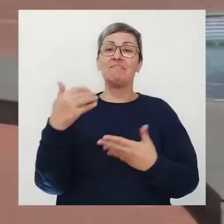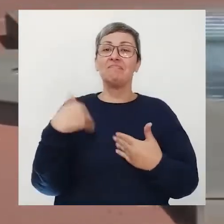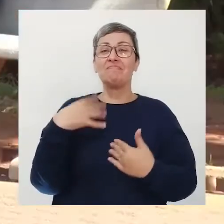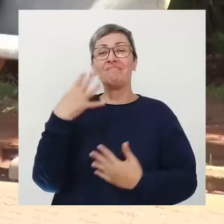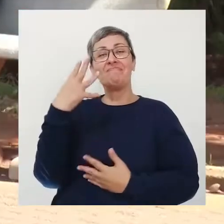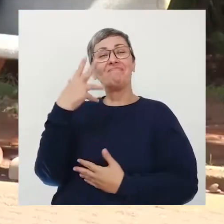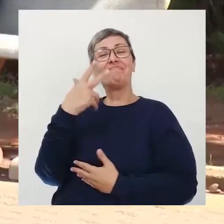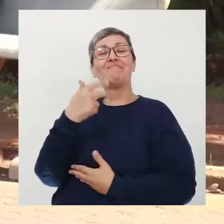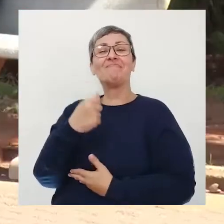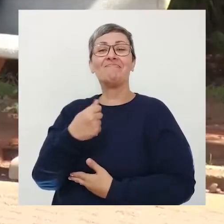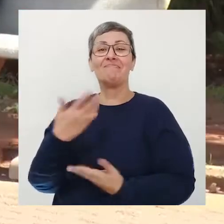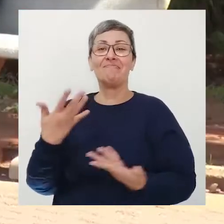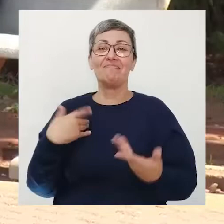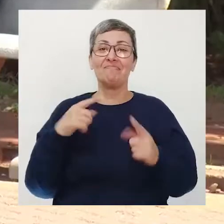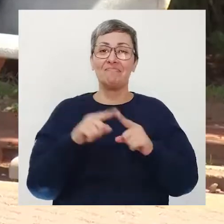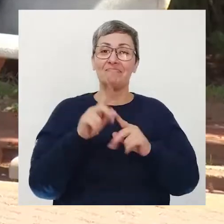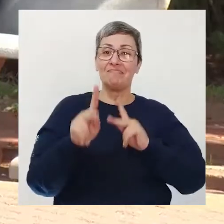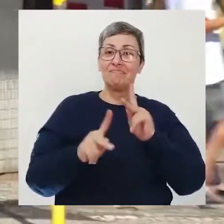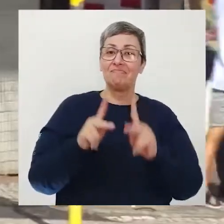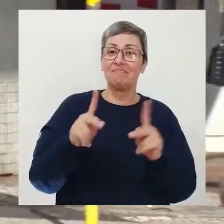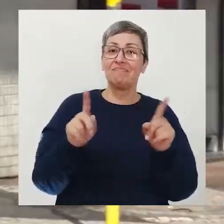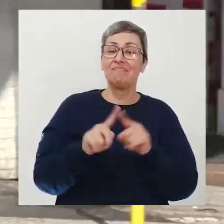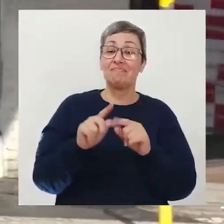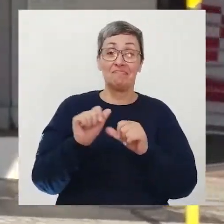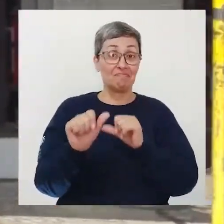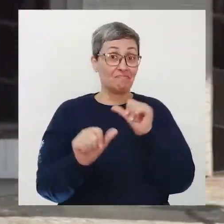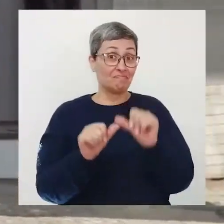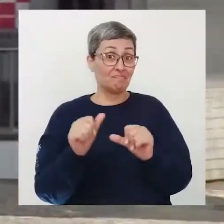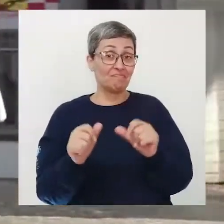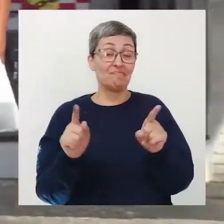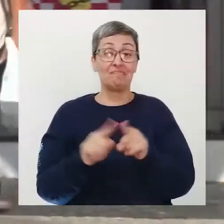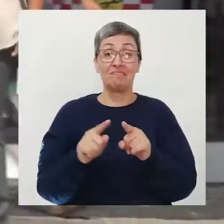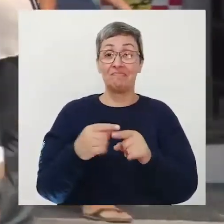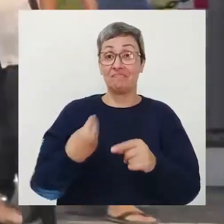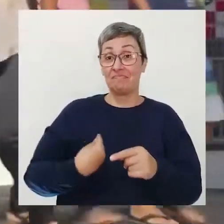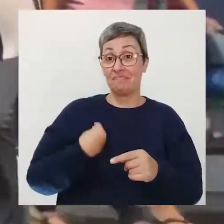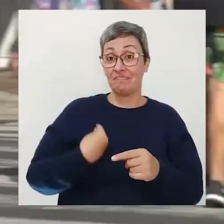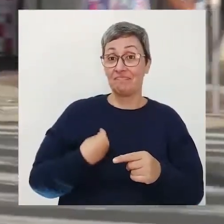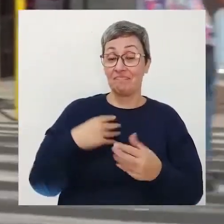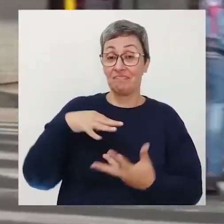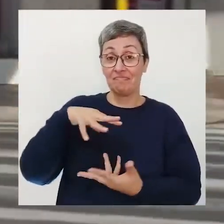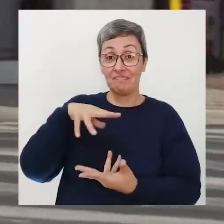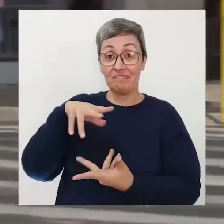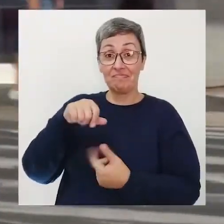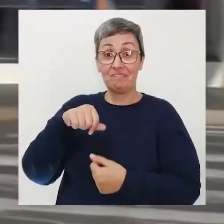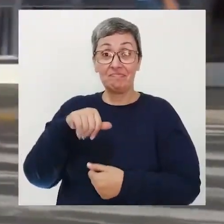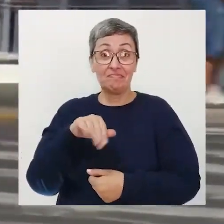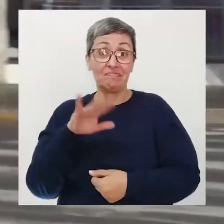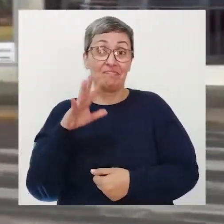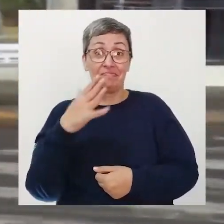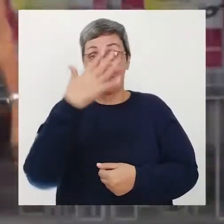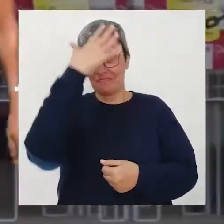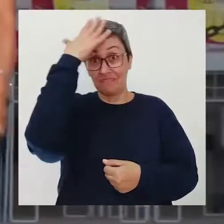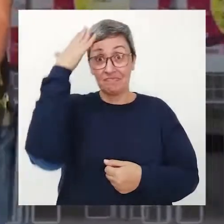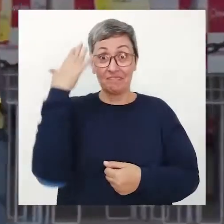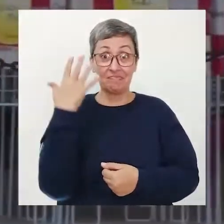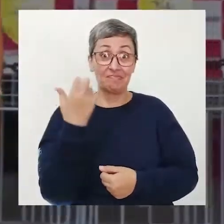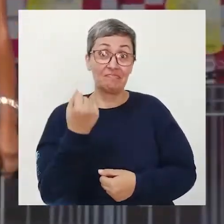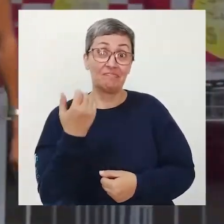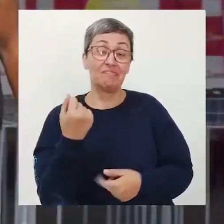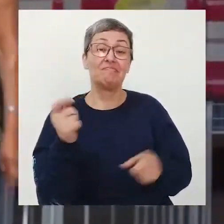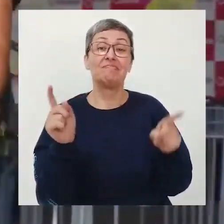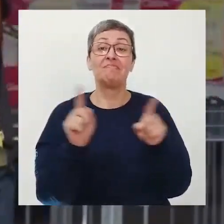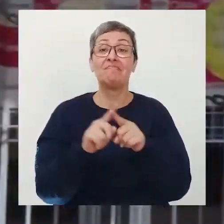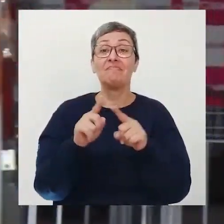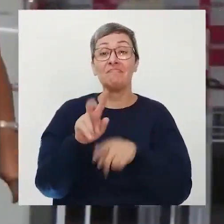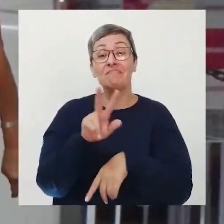mudando estamos vivendo num mundo que está ficando mais grisalho estamos e vamos viver mais e deve-se